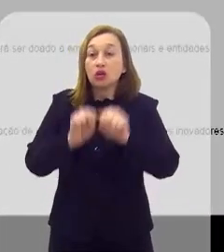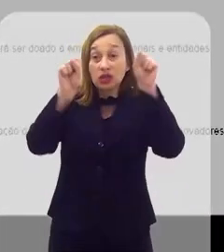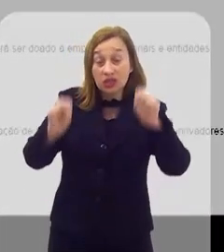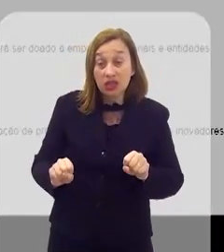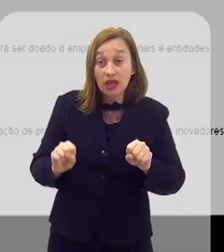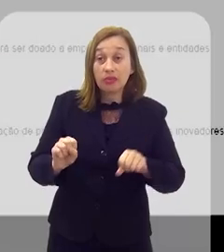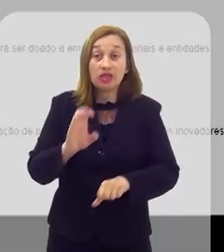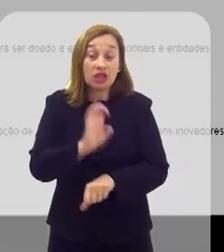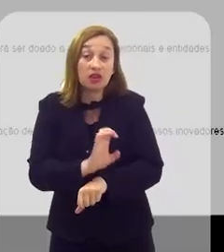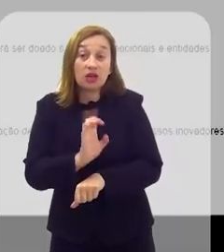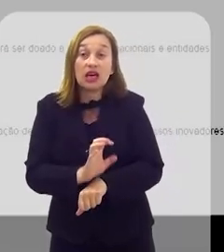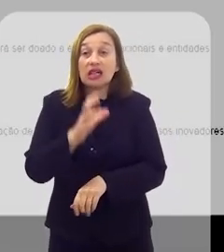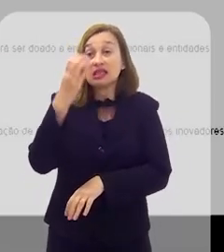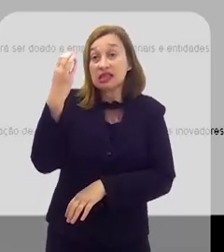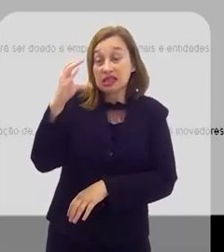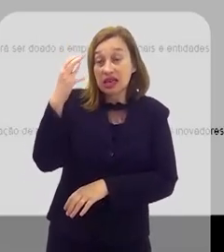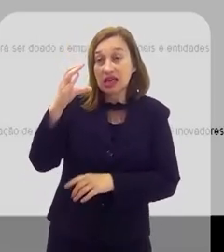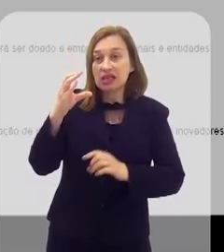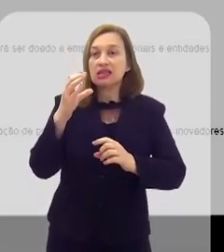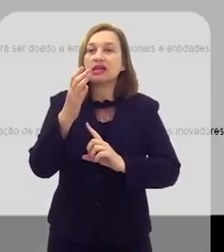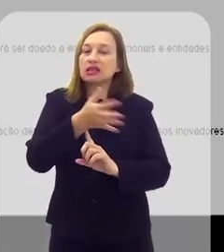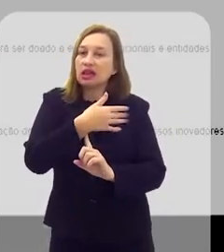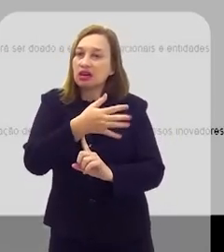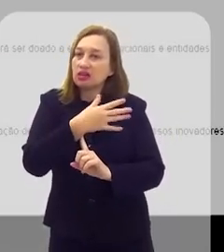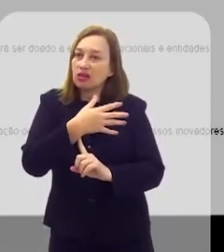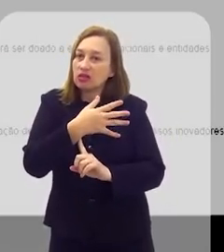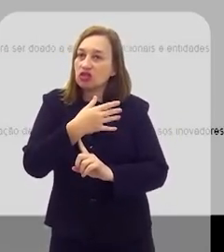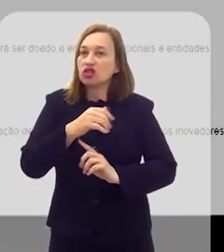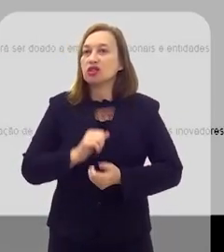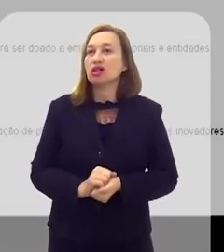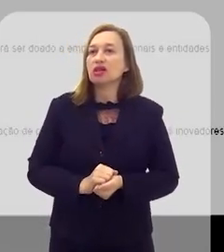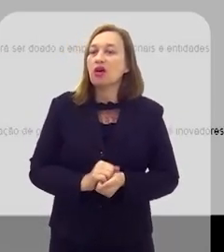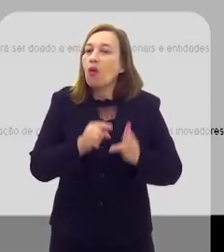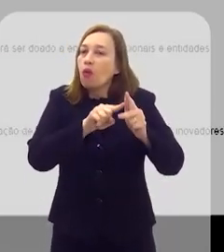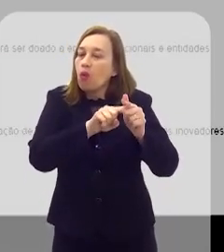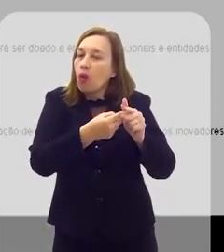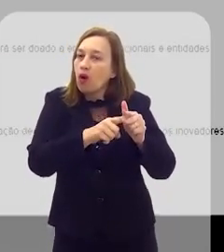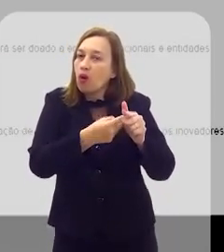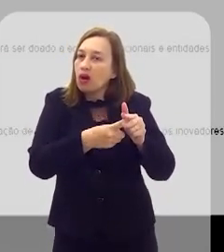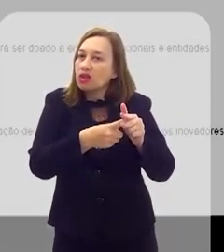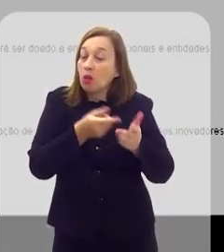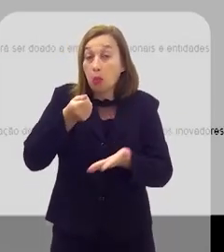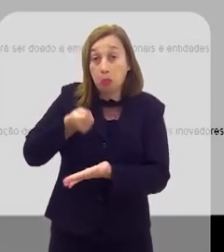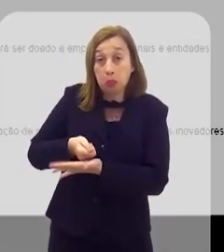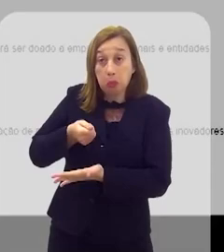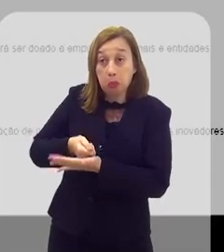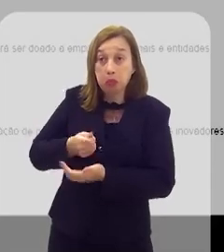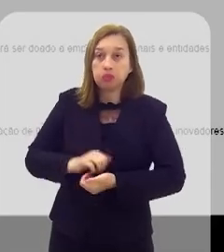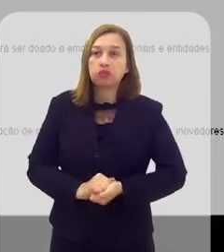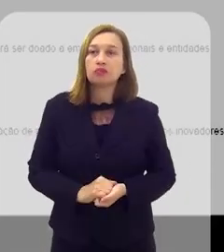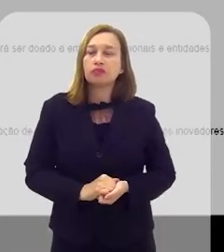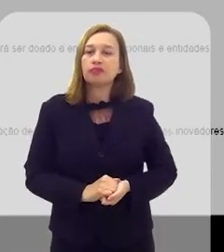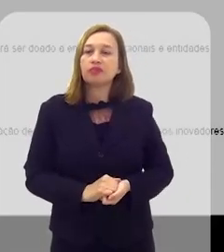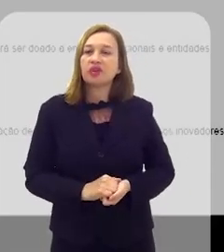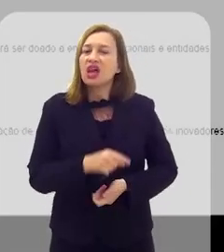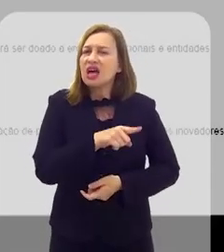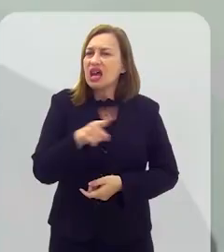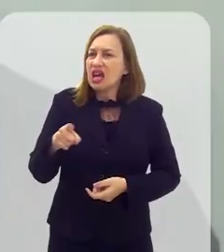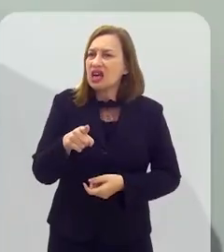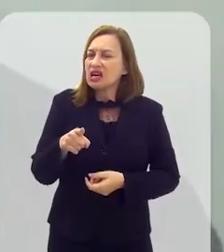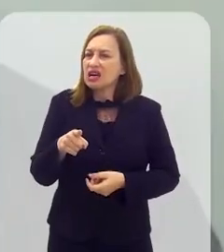Sistema Estadual de Ciência, Tecnologia e Inovação traz necessitam de regulamentação obrigatória.